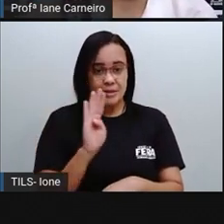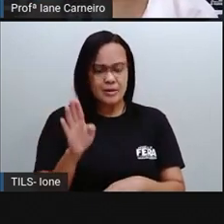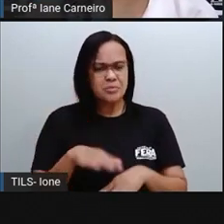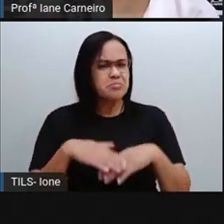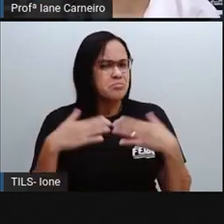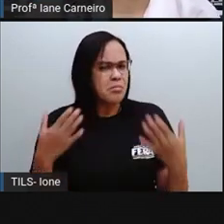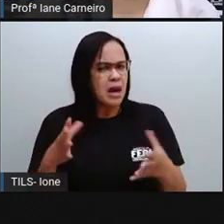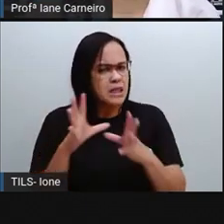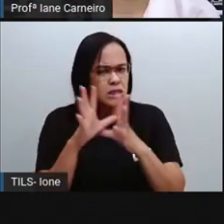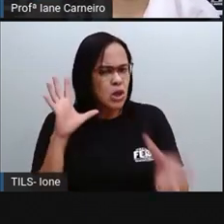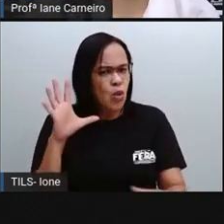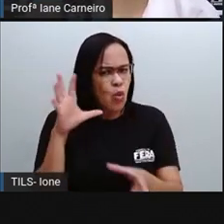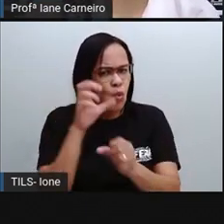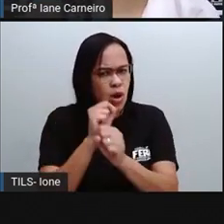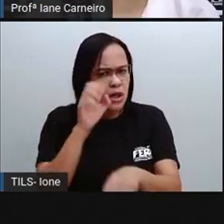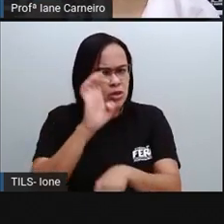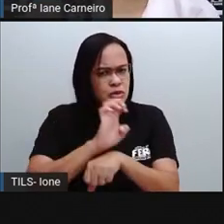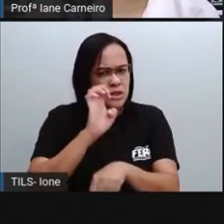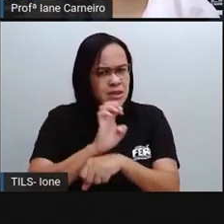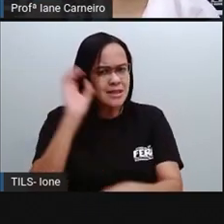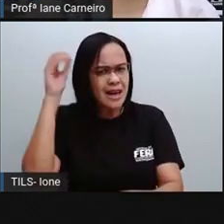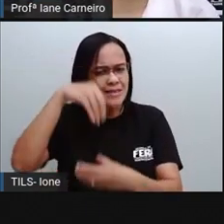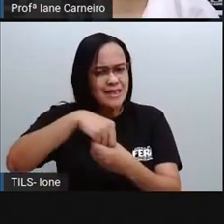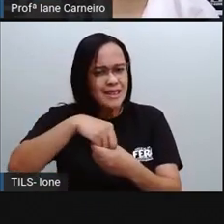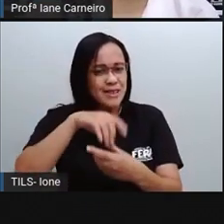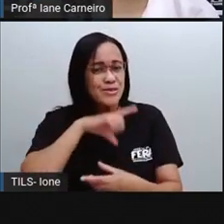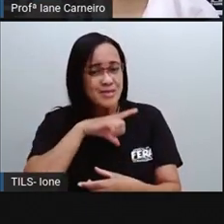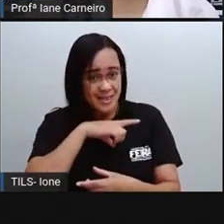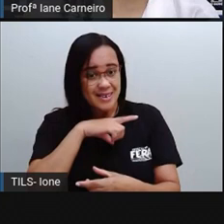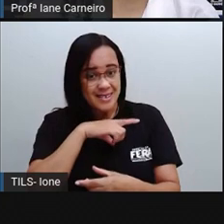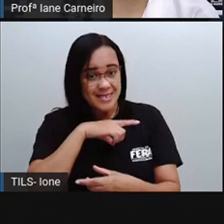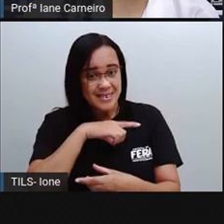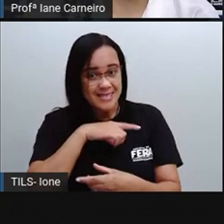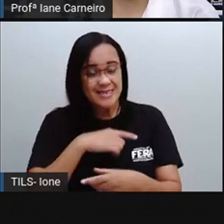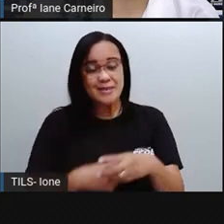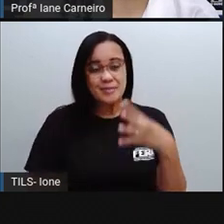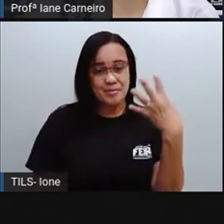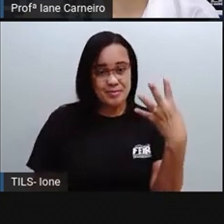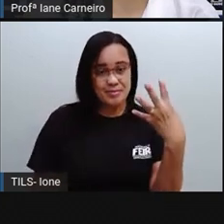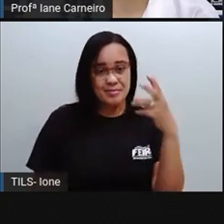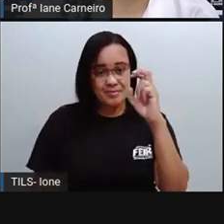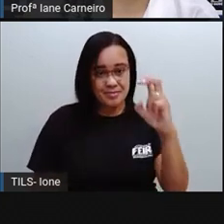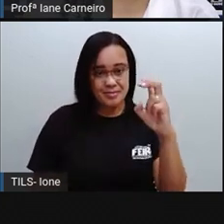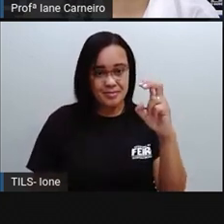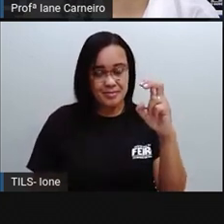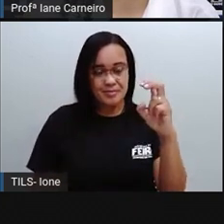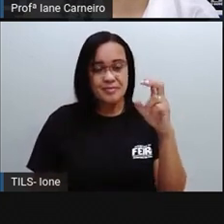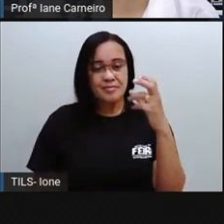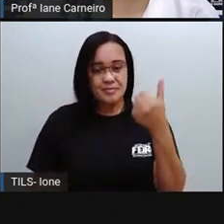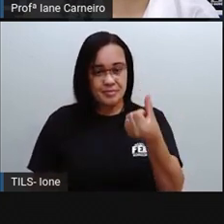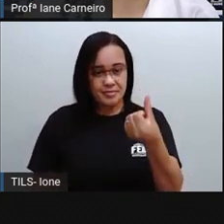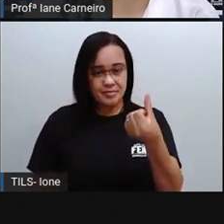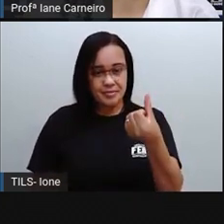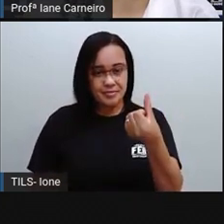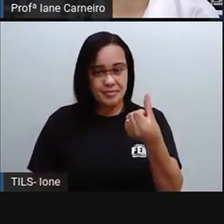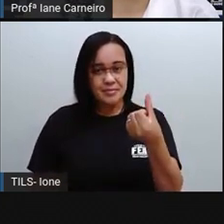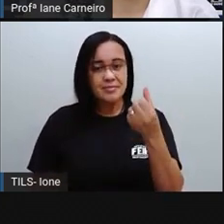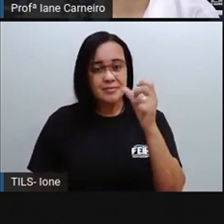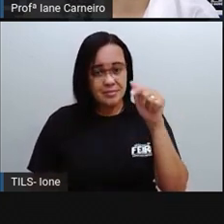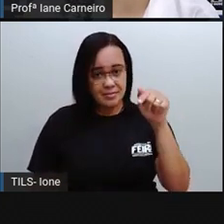contar, ó? Um, dois, três, quatro, cinco, seis,